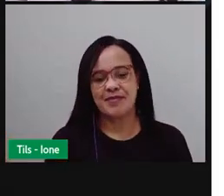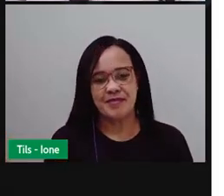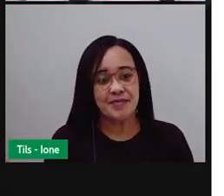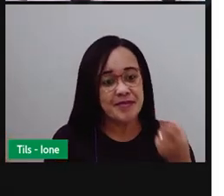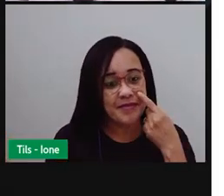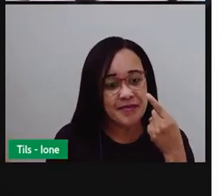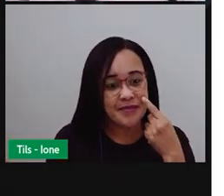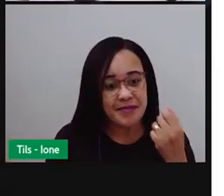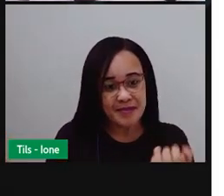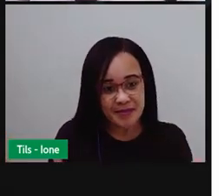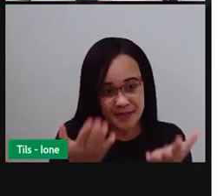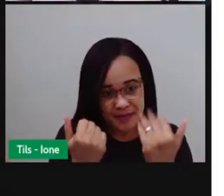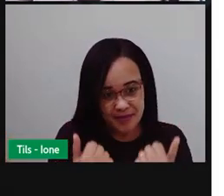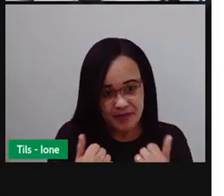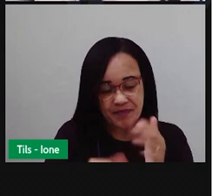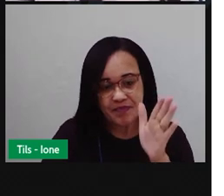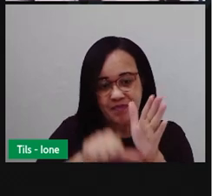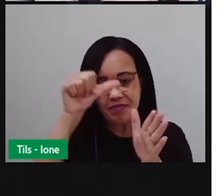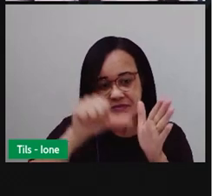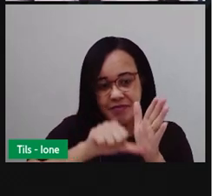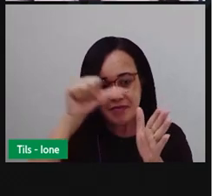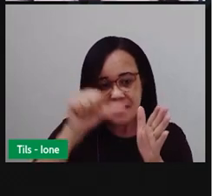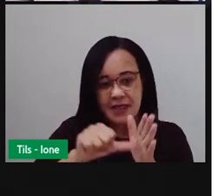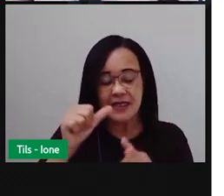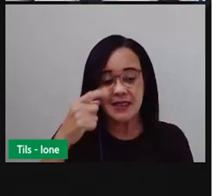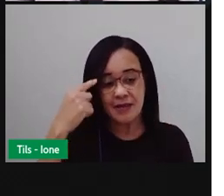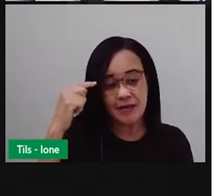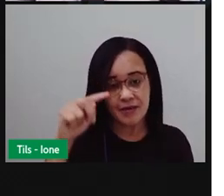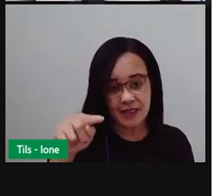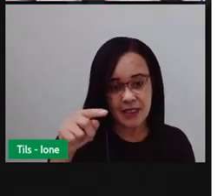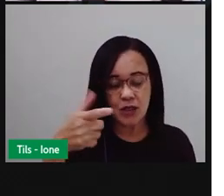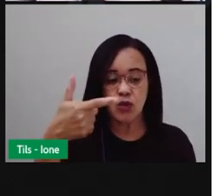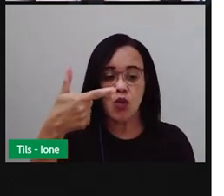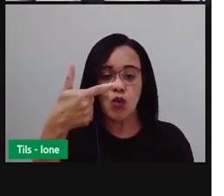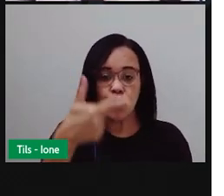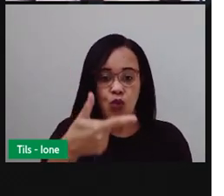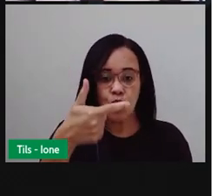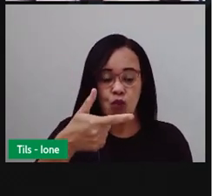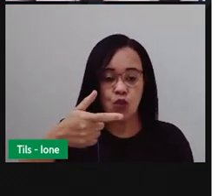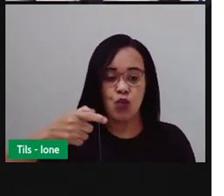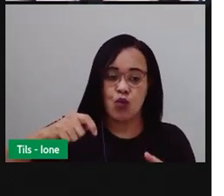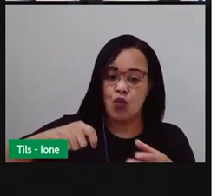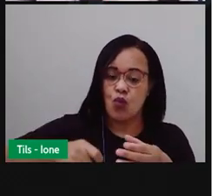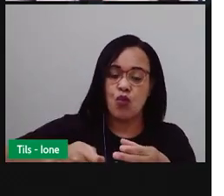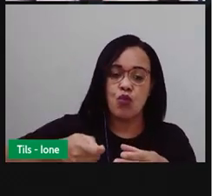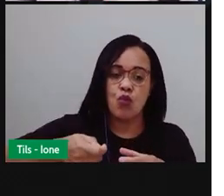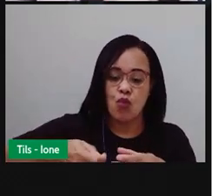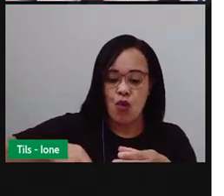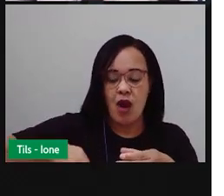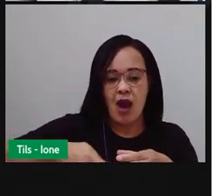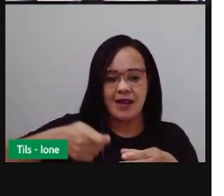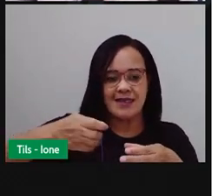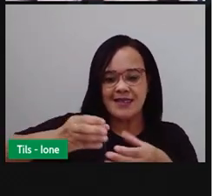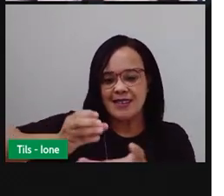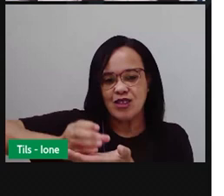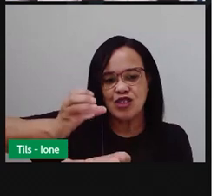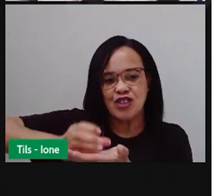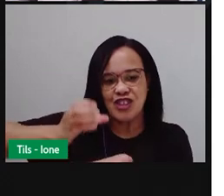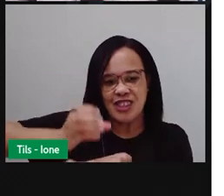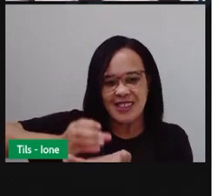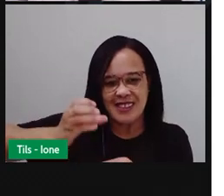Então, primeiro ingrediente duas xícaras de chá de flocão.